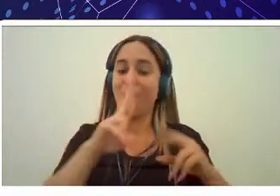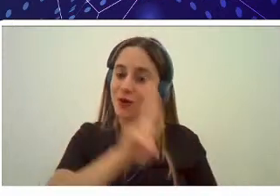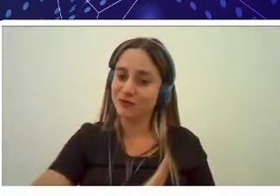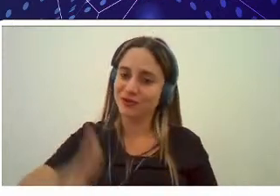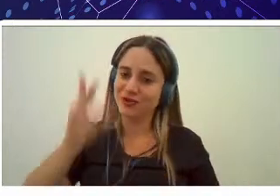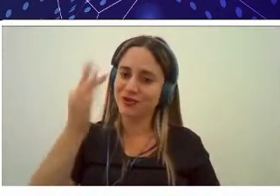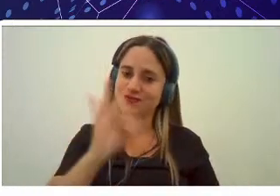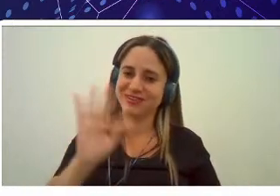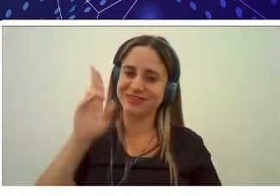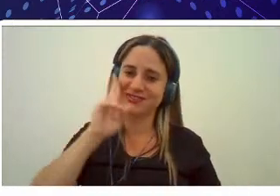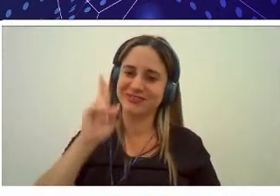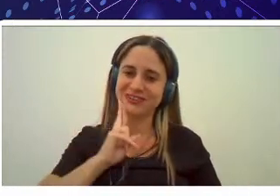Federal de Rondônia Nesse momento